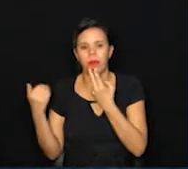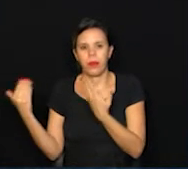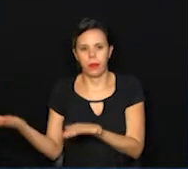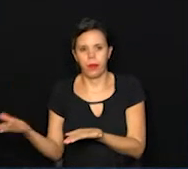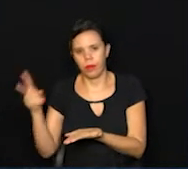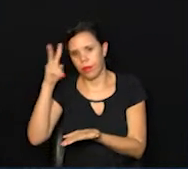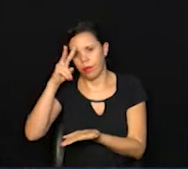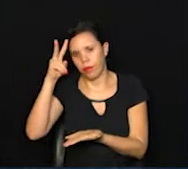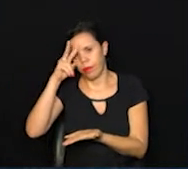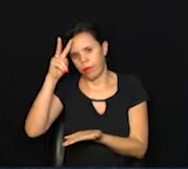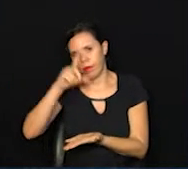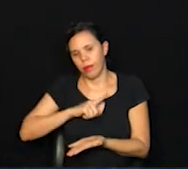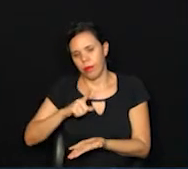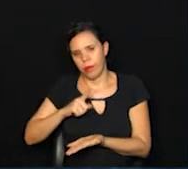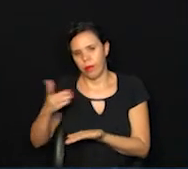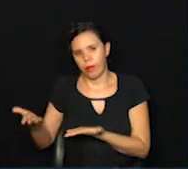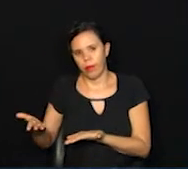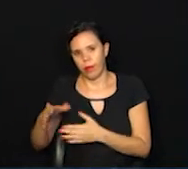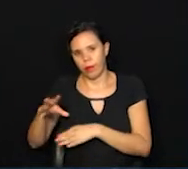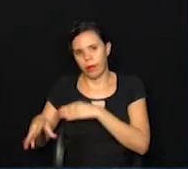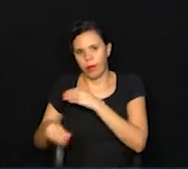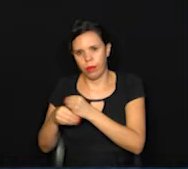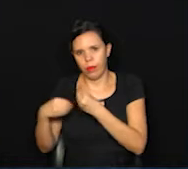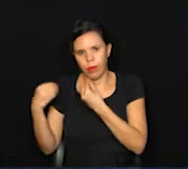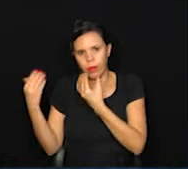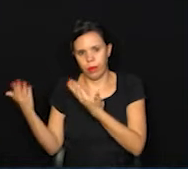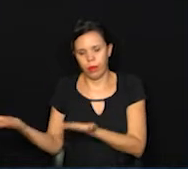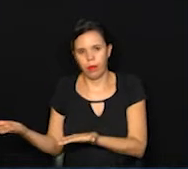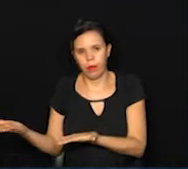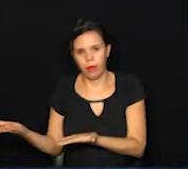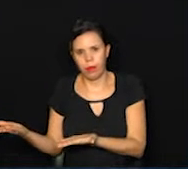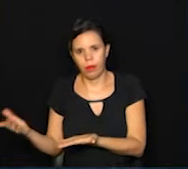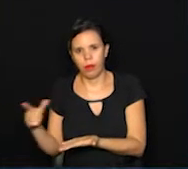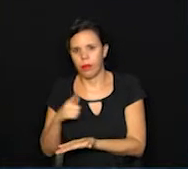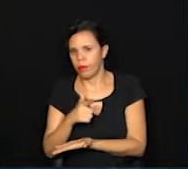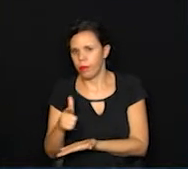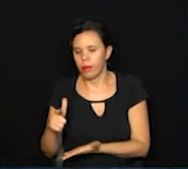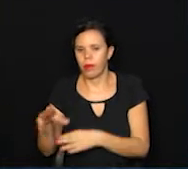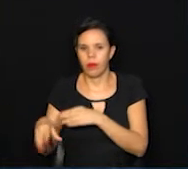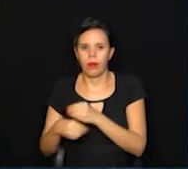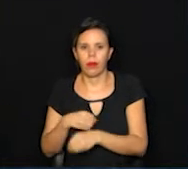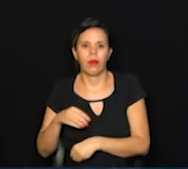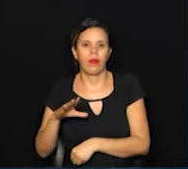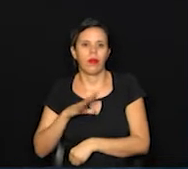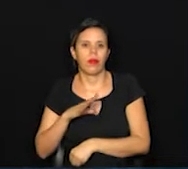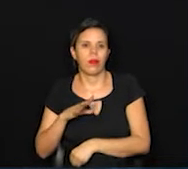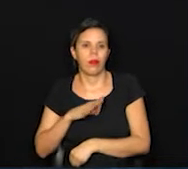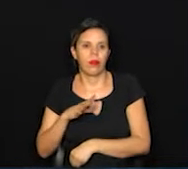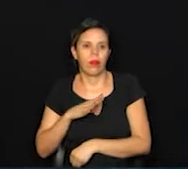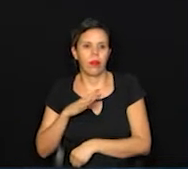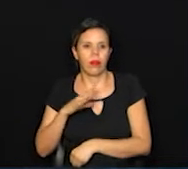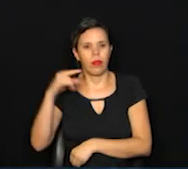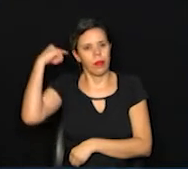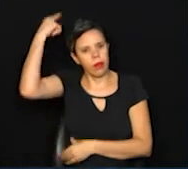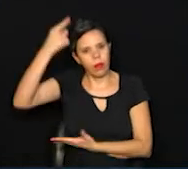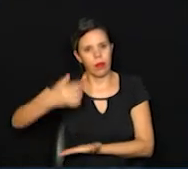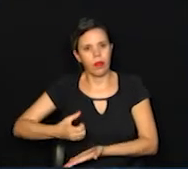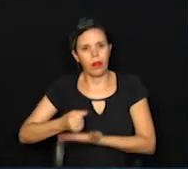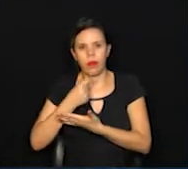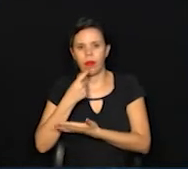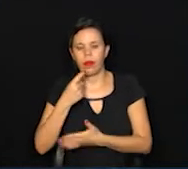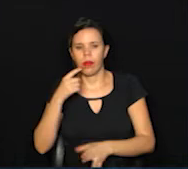Lembrando que nós temos aí dados atualizados, só não temos atualizações de Santo Antônio de Posse. Campinas